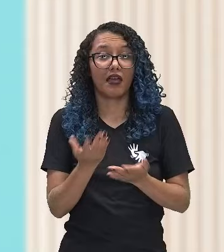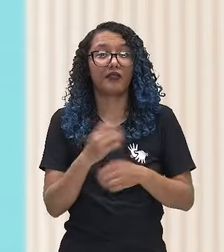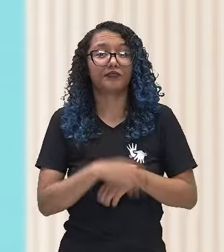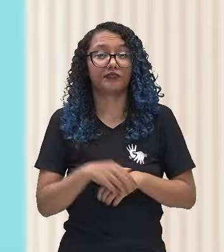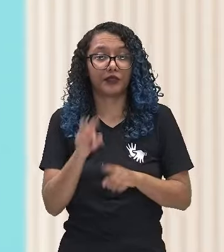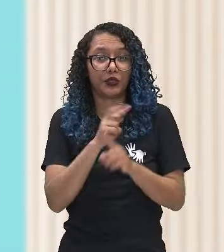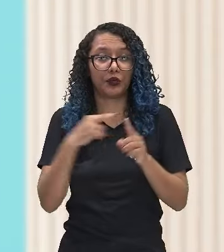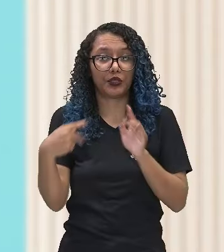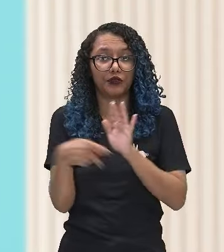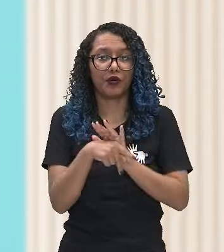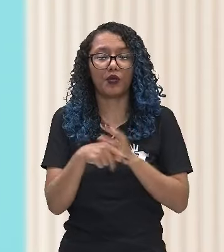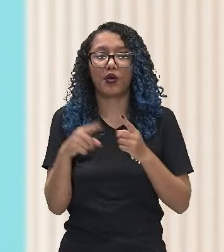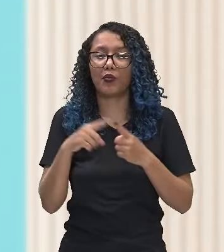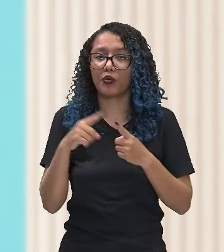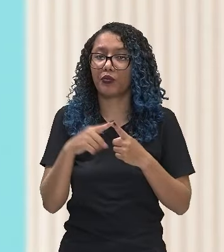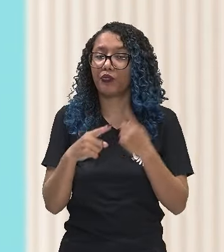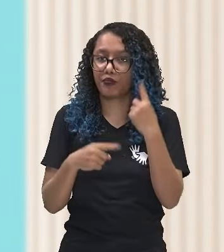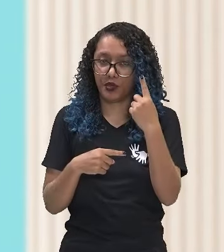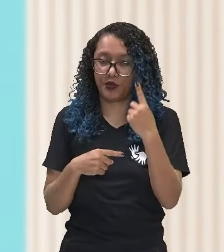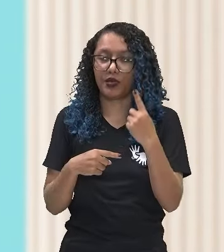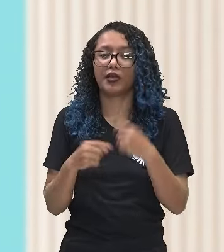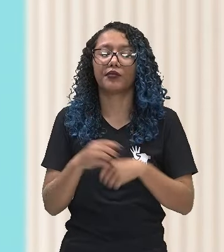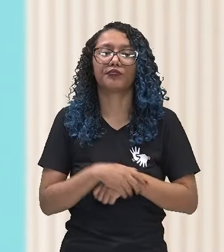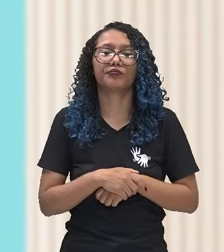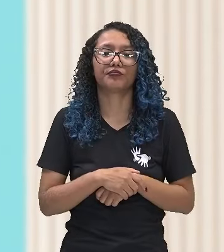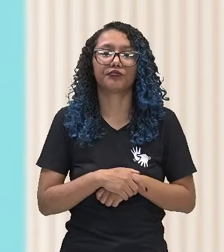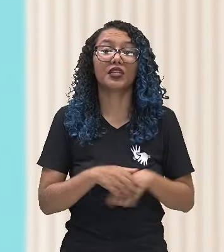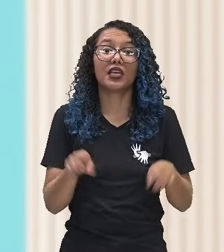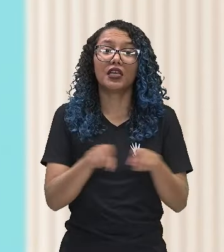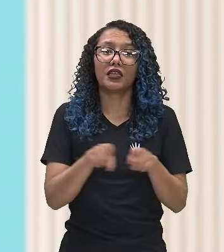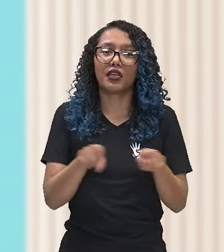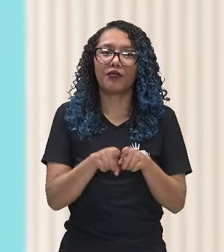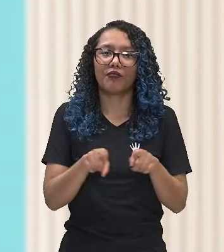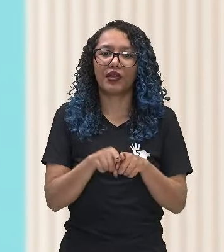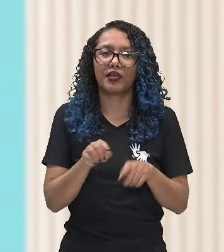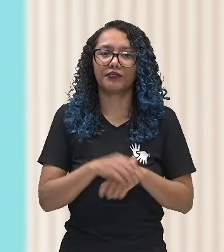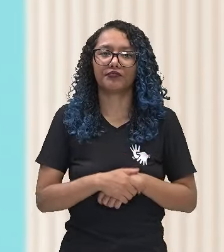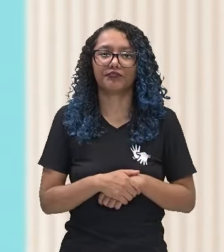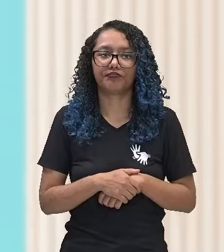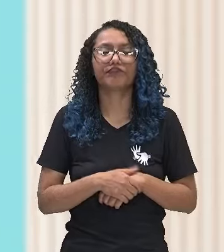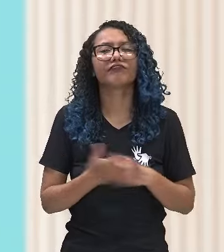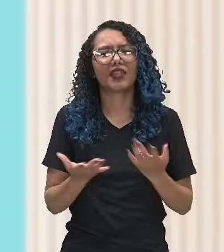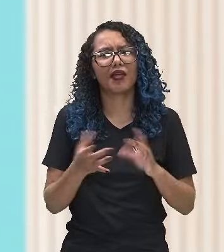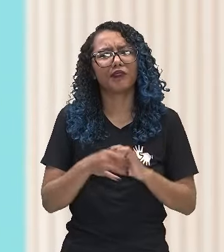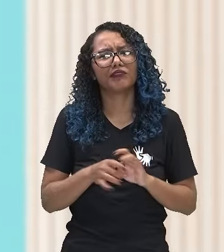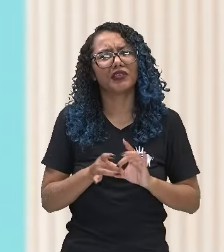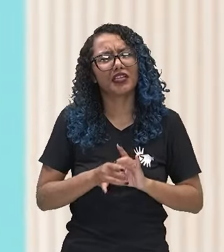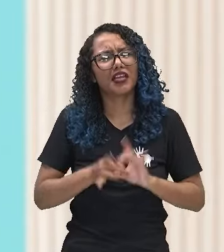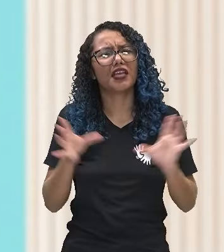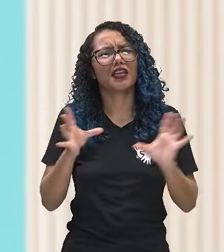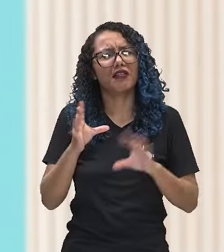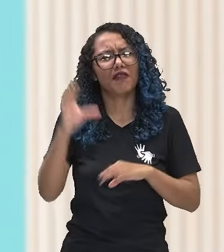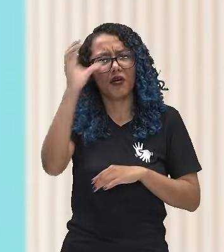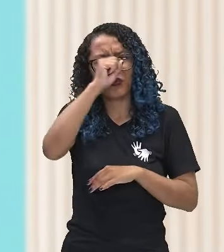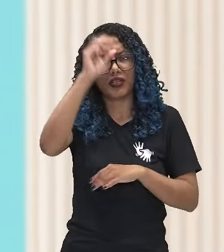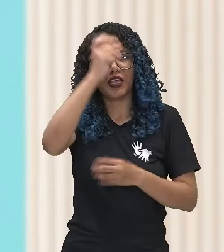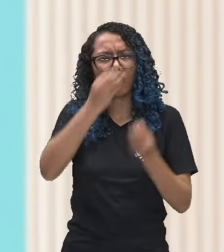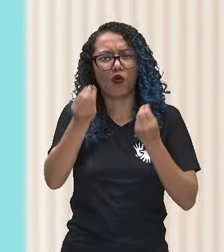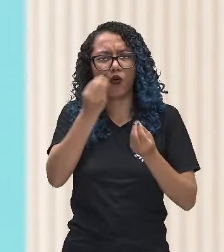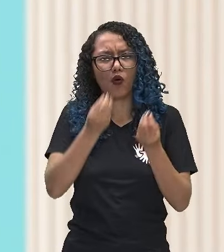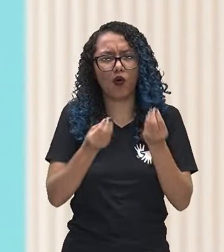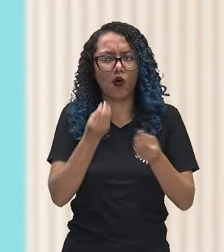pelo Paes. Então, por se encontrarem num estado de disponibilidade de aprendizagem da vida social e de alguma